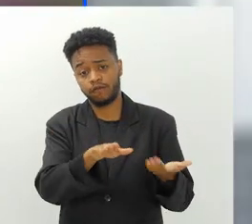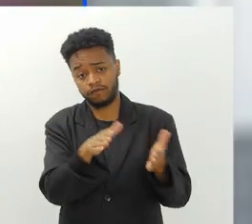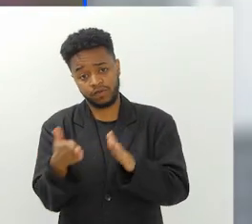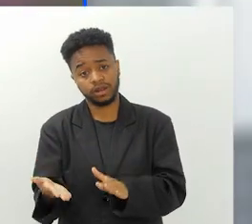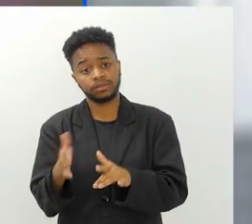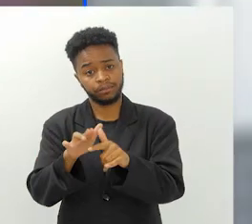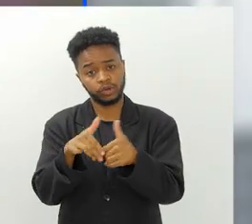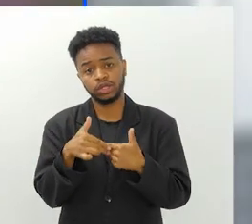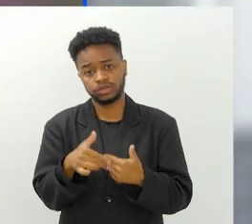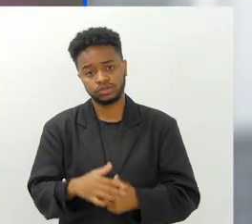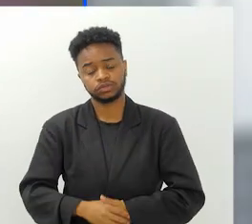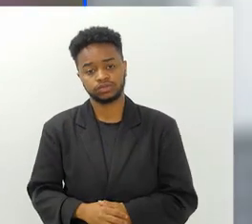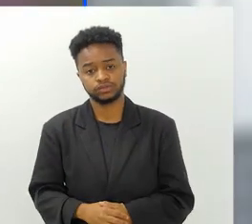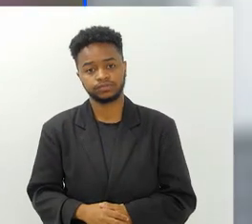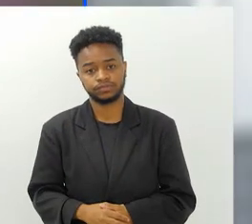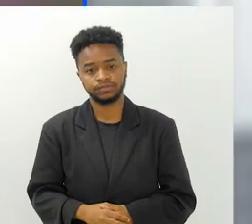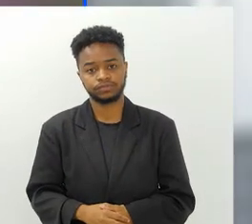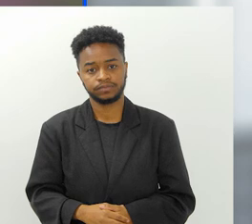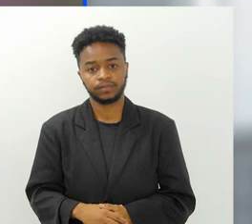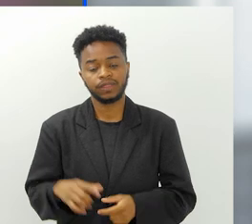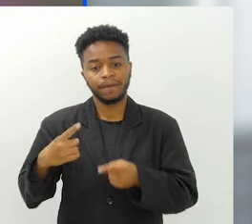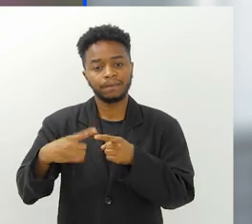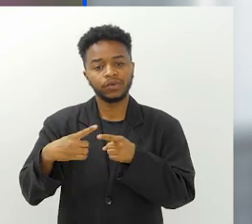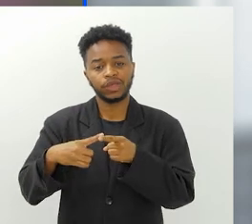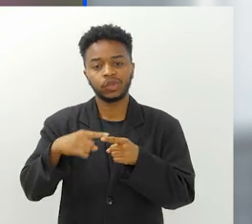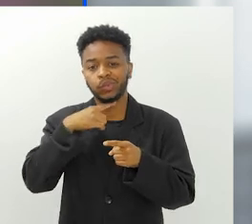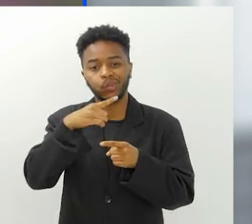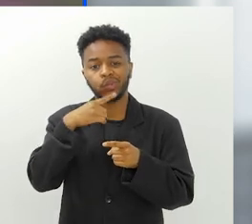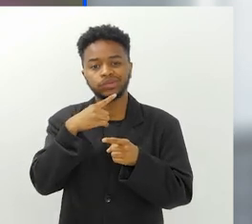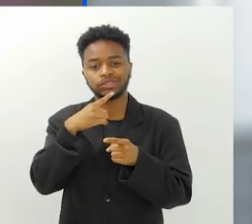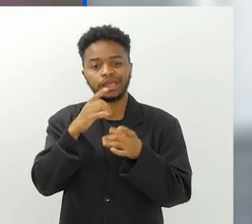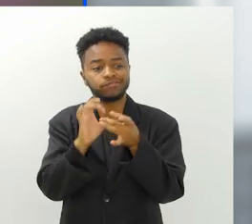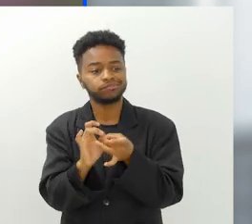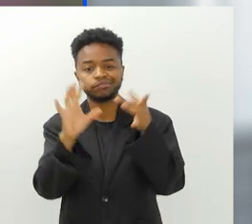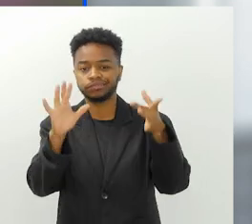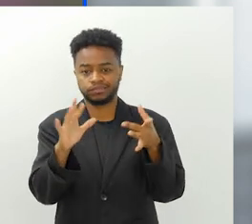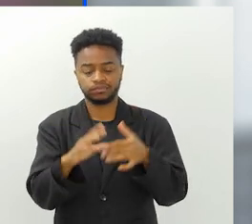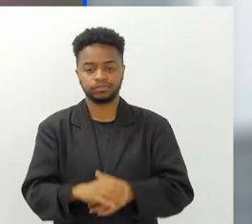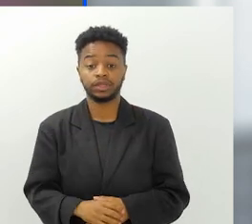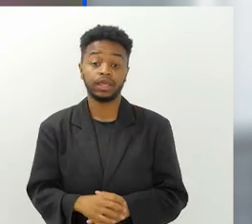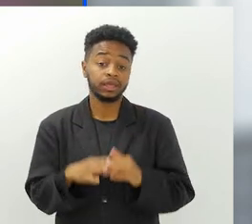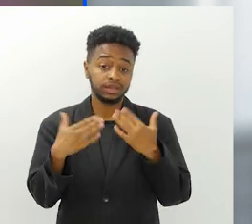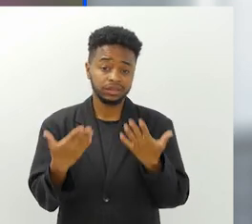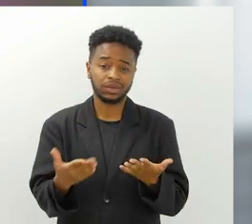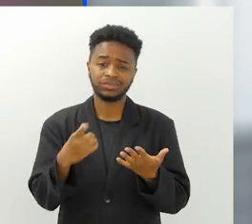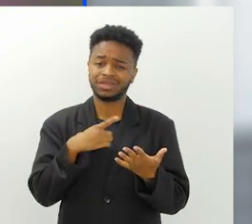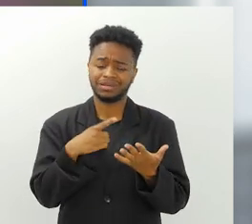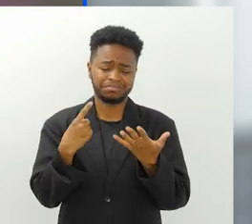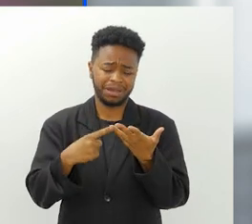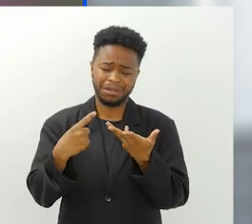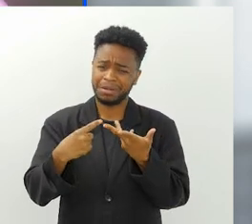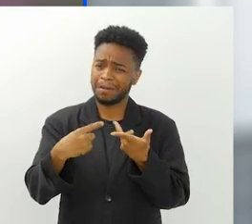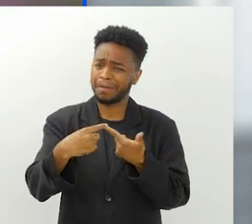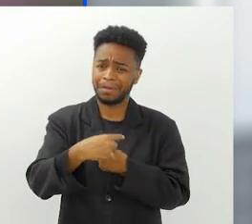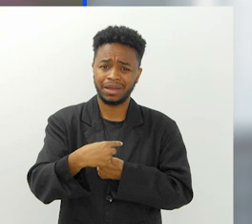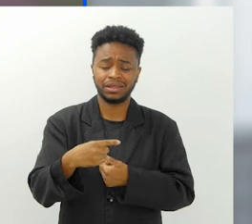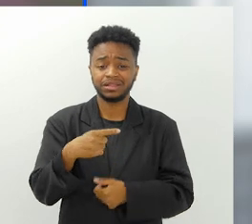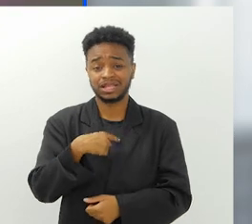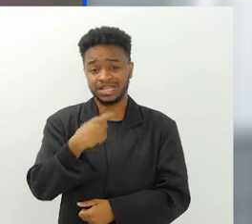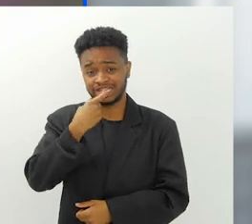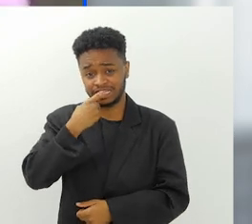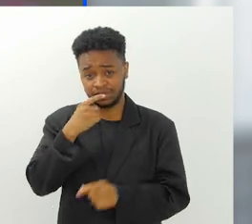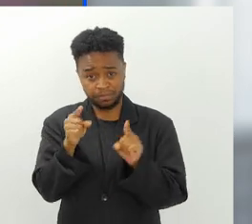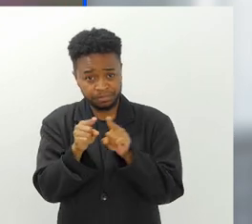a óbito por conta de estarem presos ali, né? Então, assim, é toda uma cadeia, né?